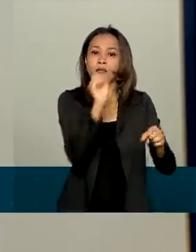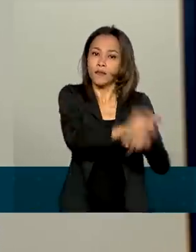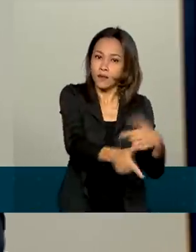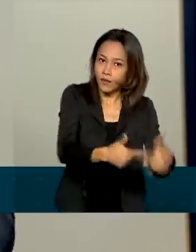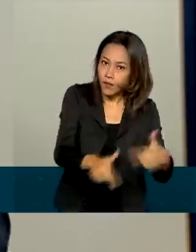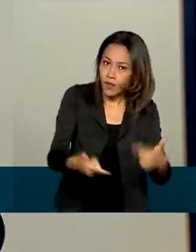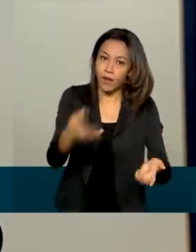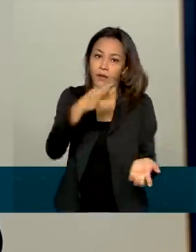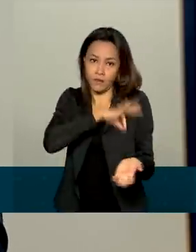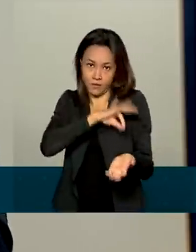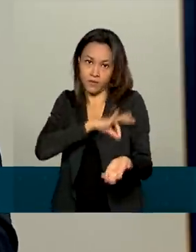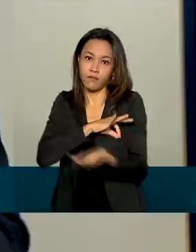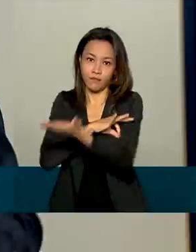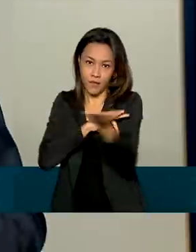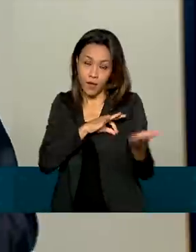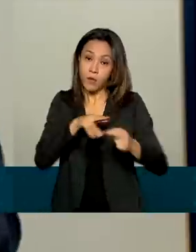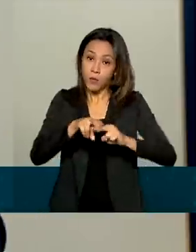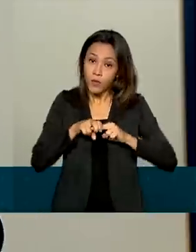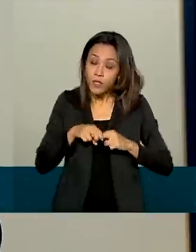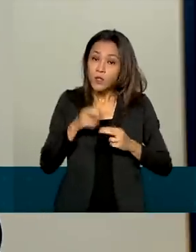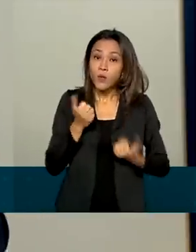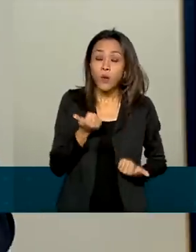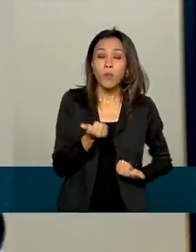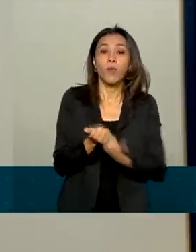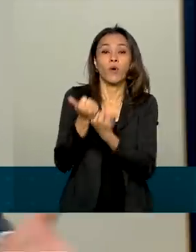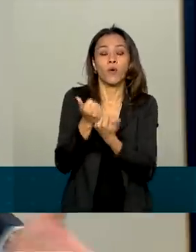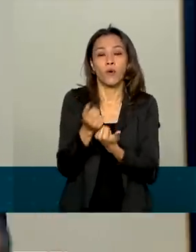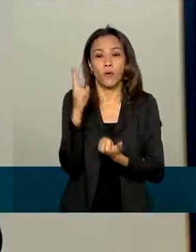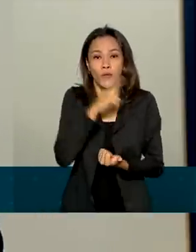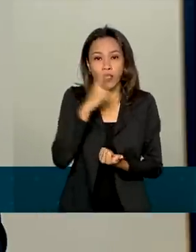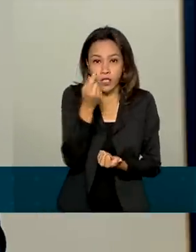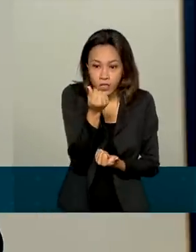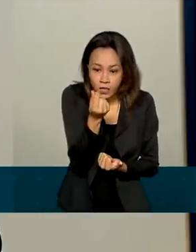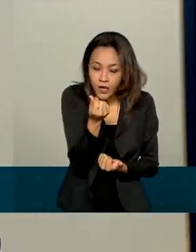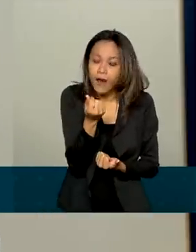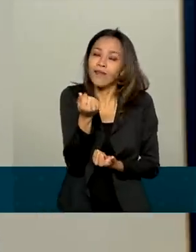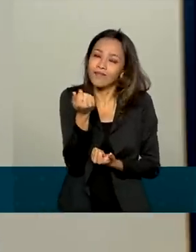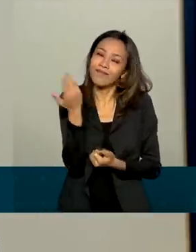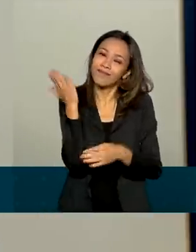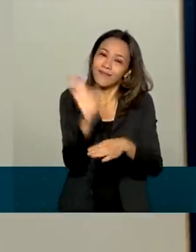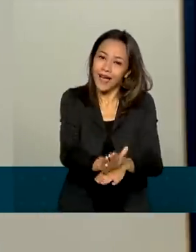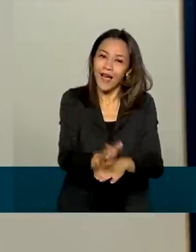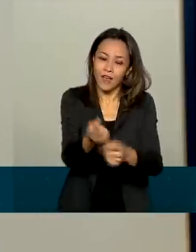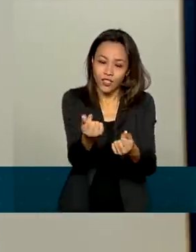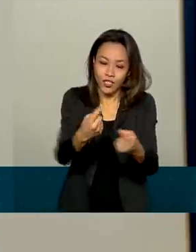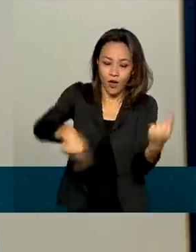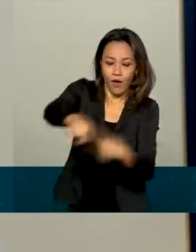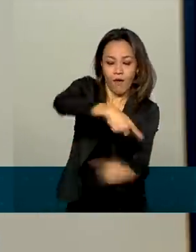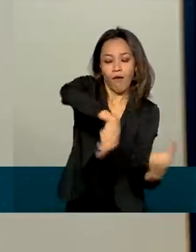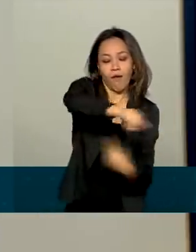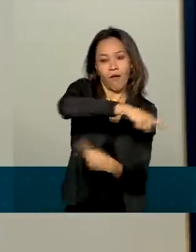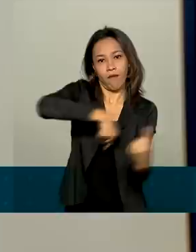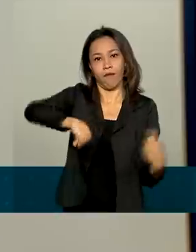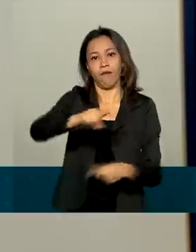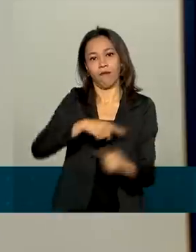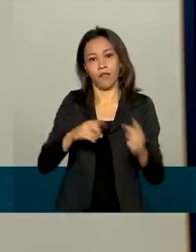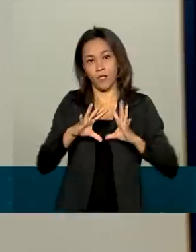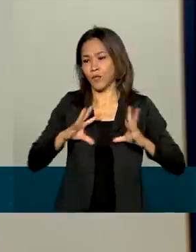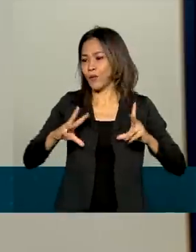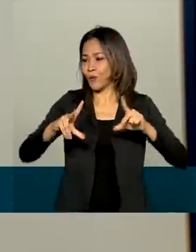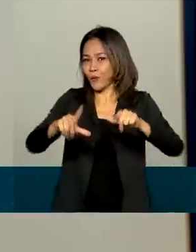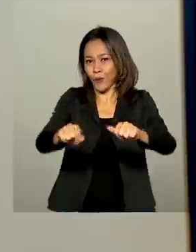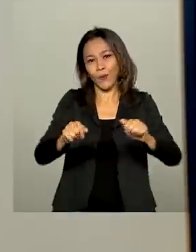renda. Portanto, o auxílio emergencial, ele é benéfico, que gera o que nós chamamos de economia de um efeito multiplicador. E todos